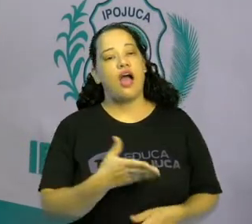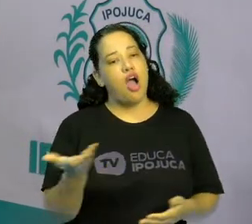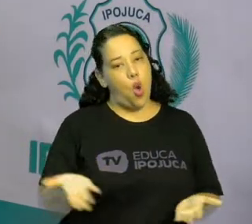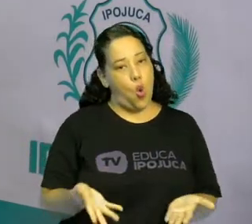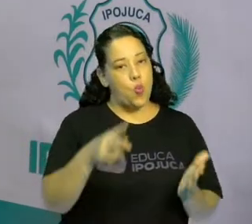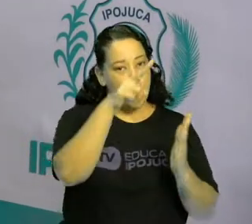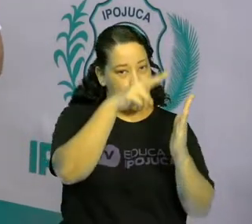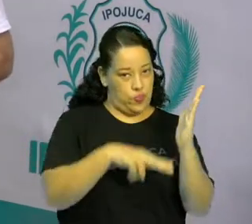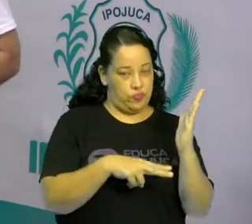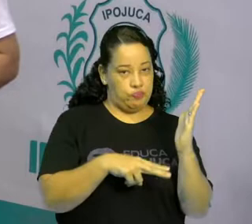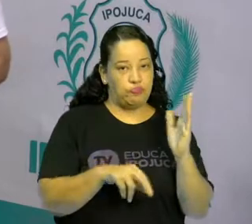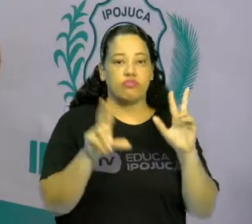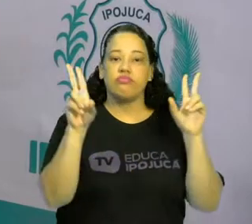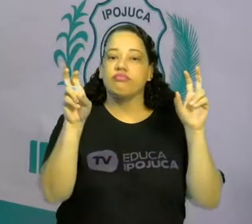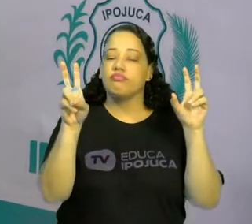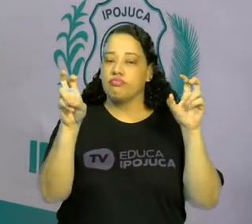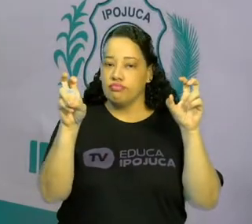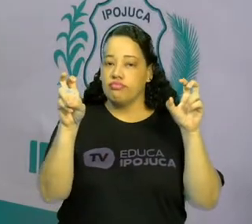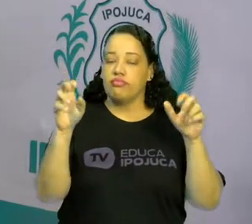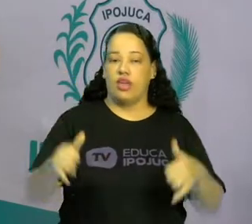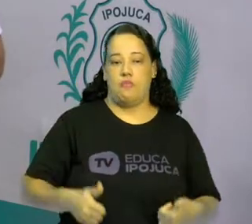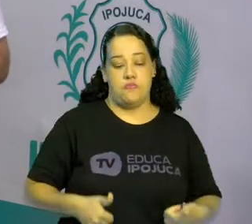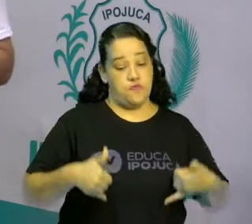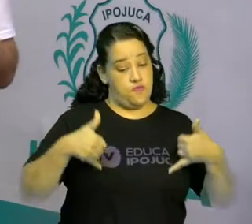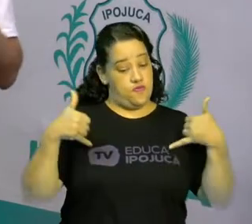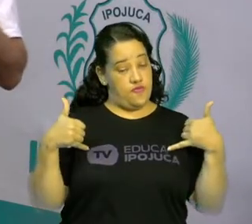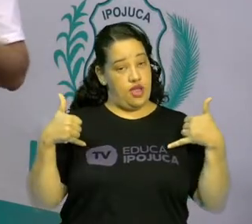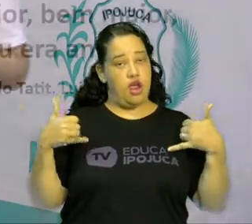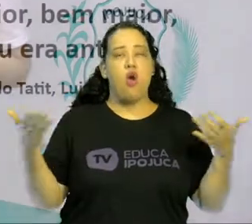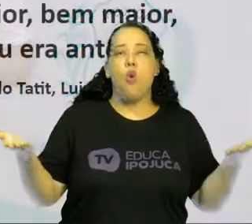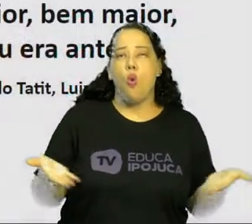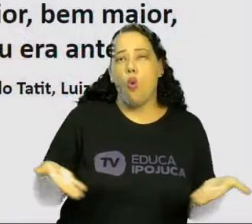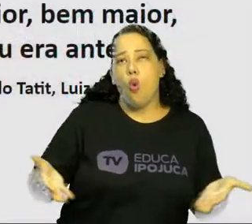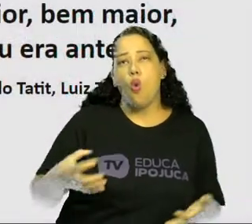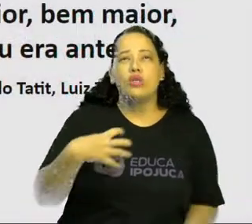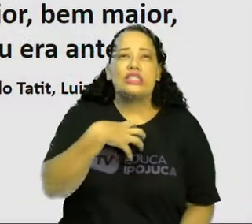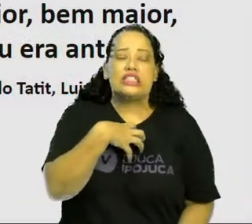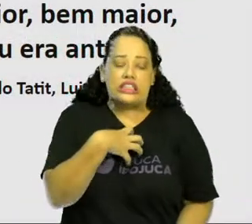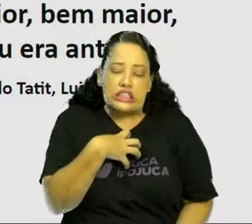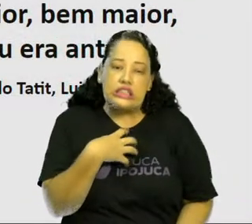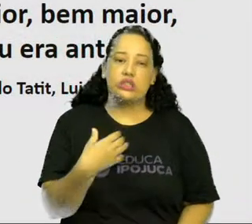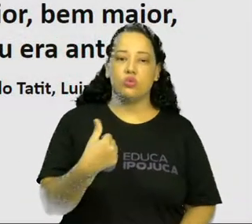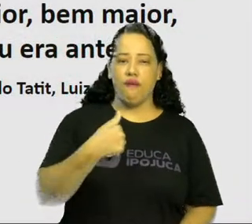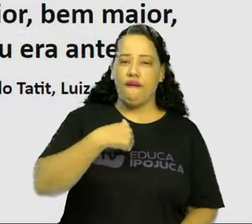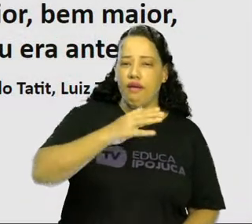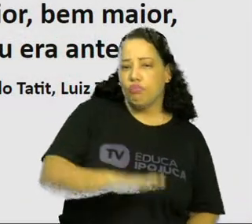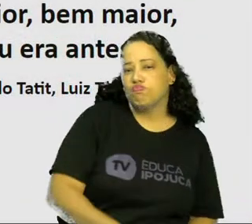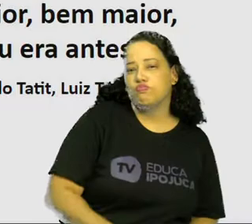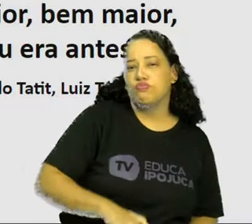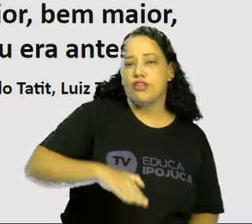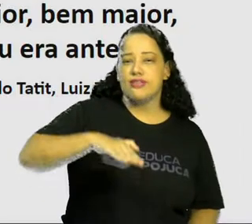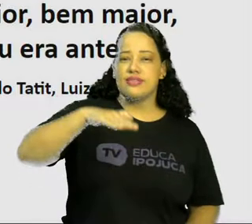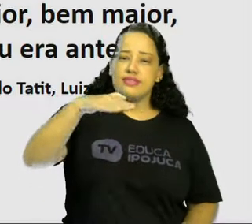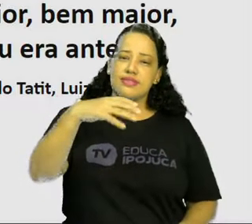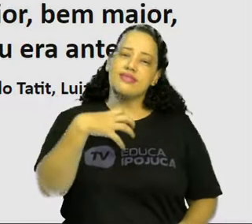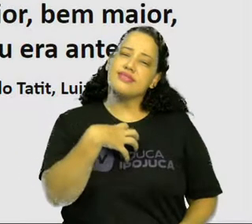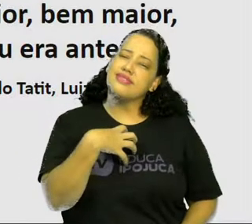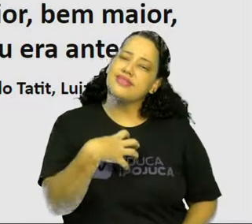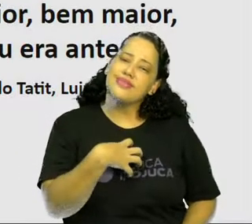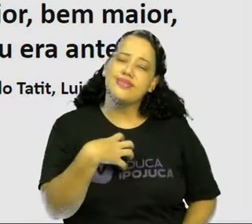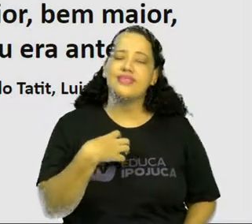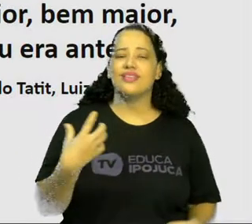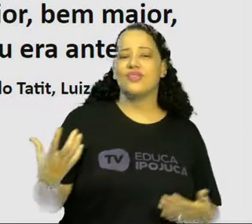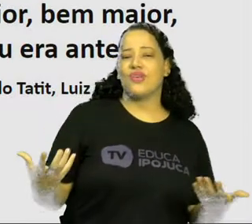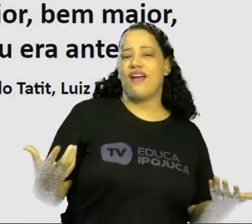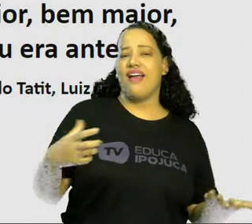Aniversário. Hoje, eu sinto que cresci bastante. Hoje, eu sinto que estou